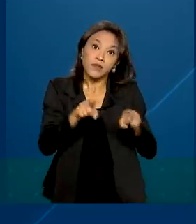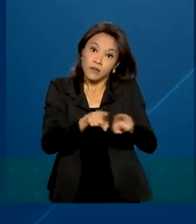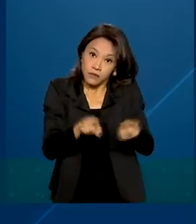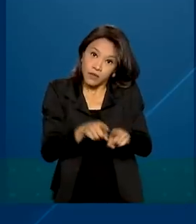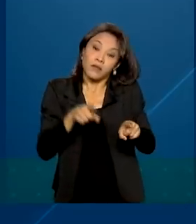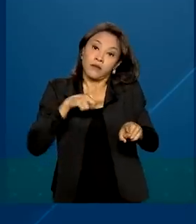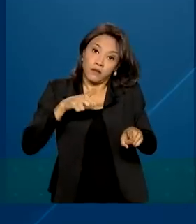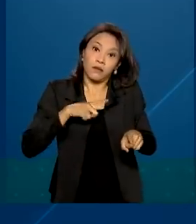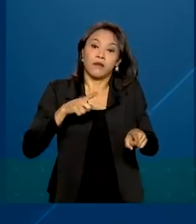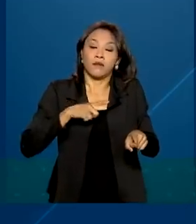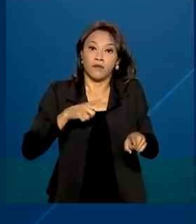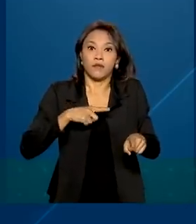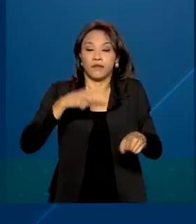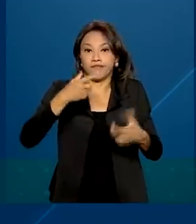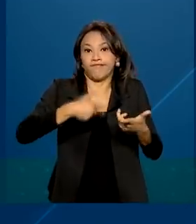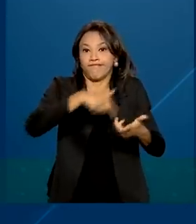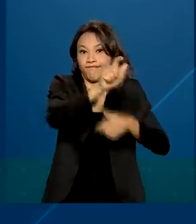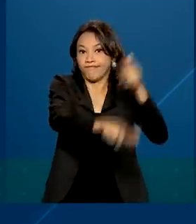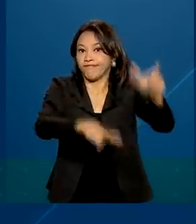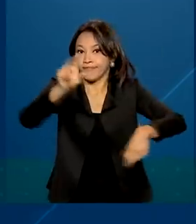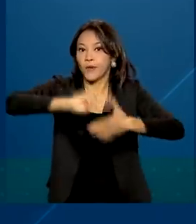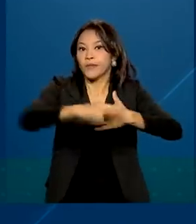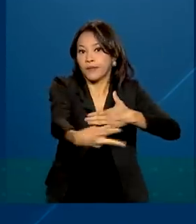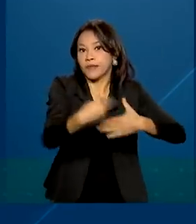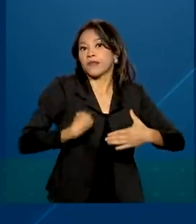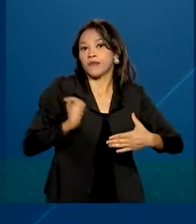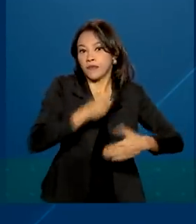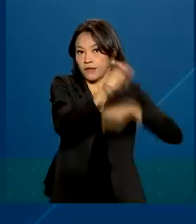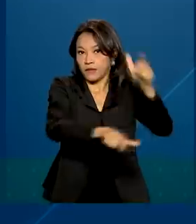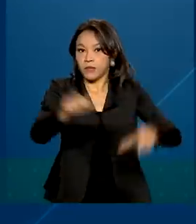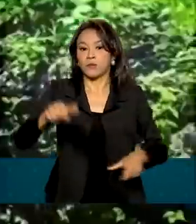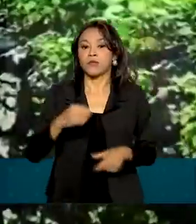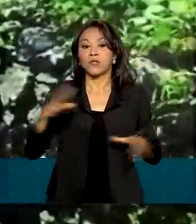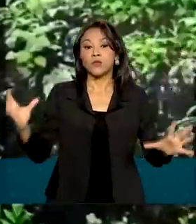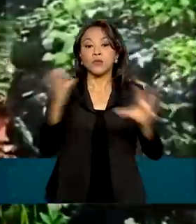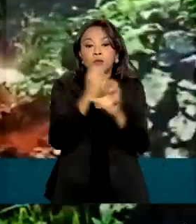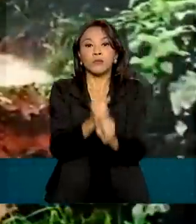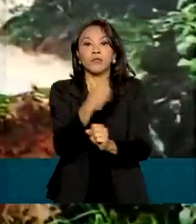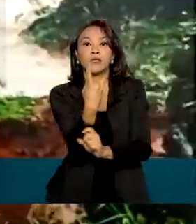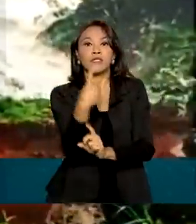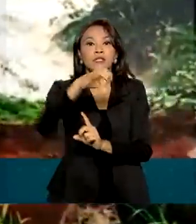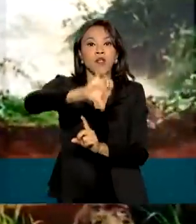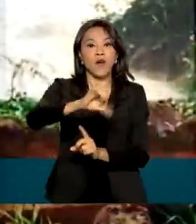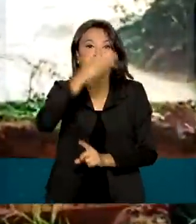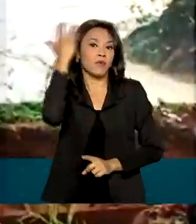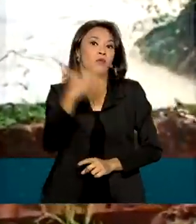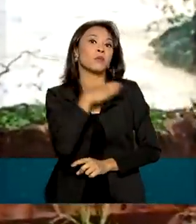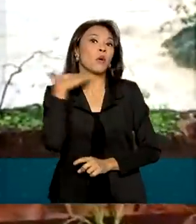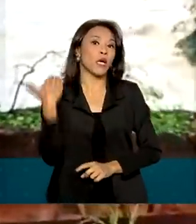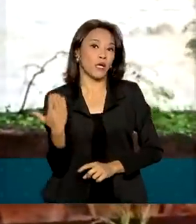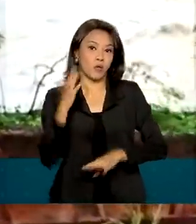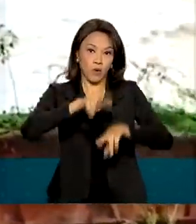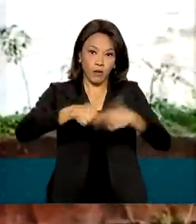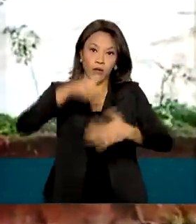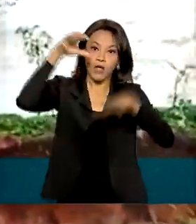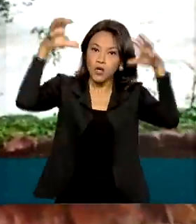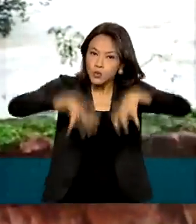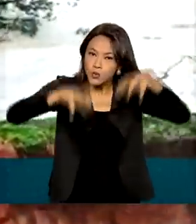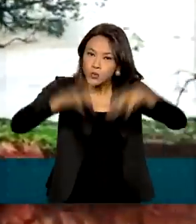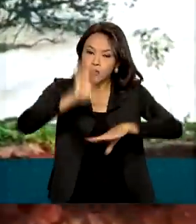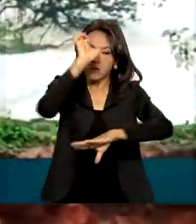moradores. Segundo a Defesa Civil Mineira, 19 pessoas morreram por conta das enchentes em Minas Gerais, além dos